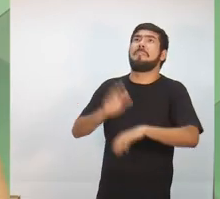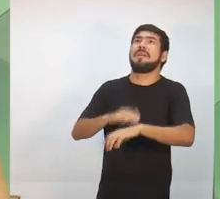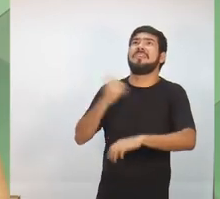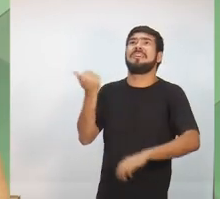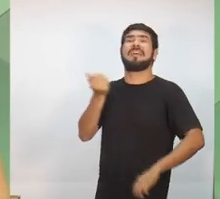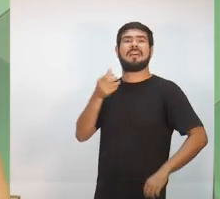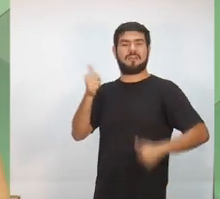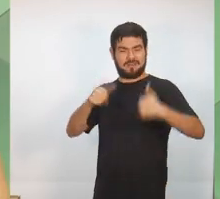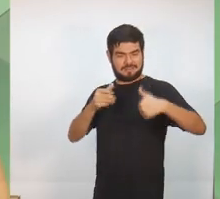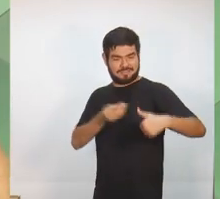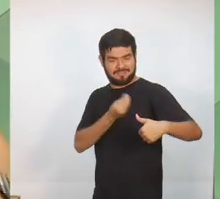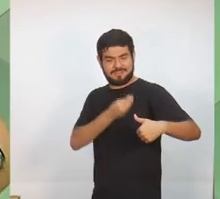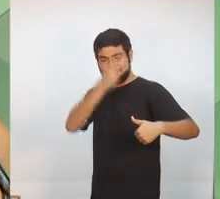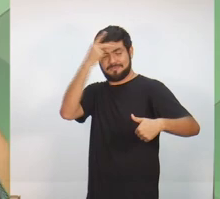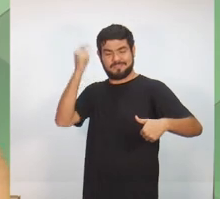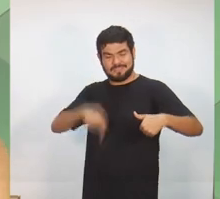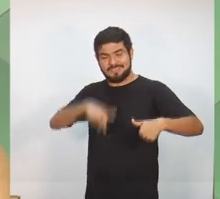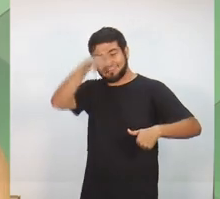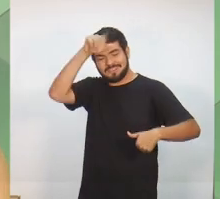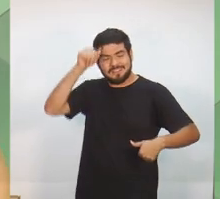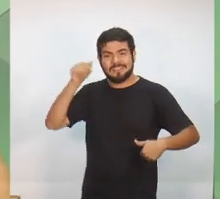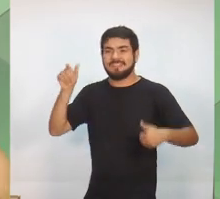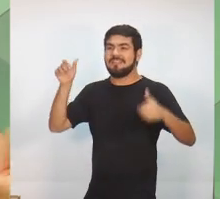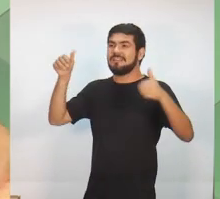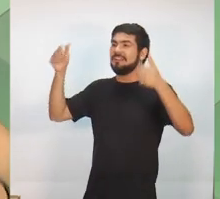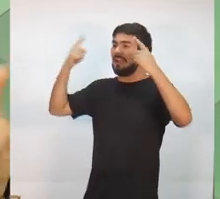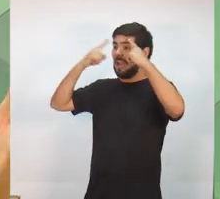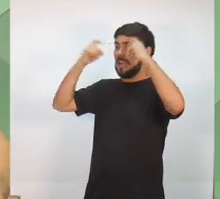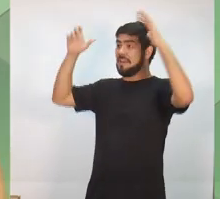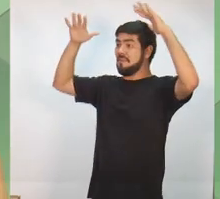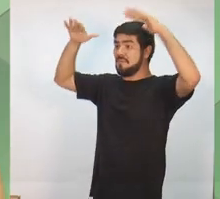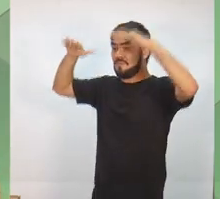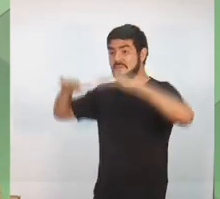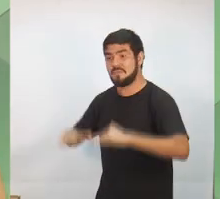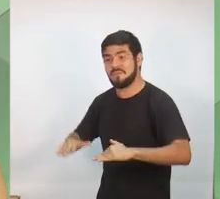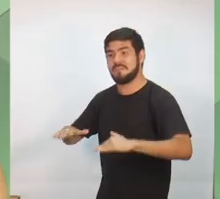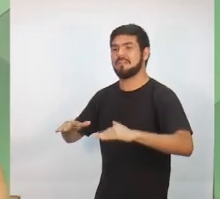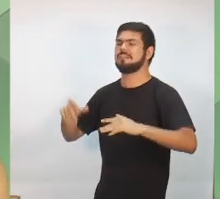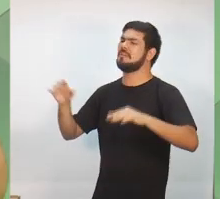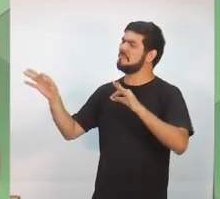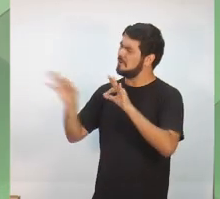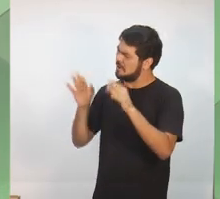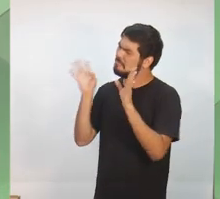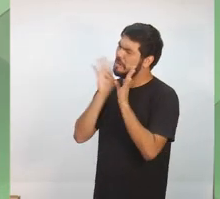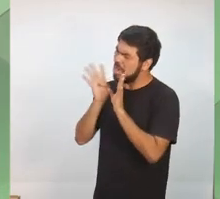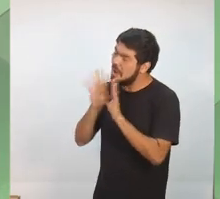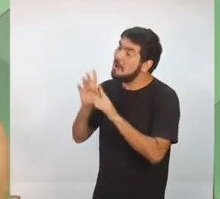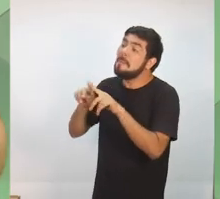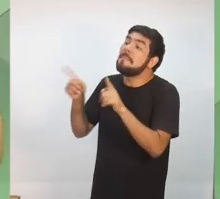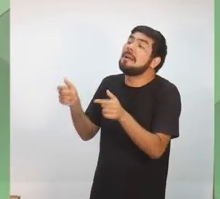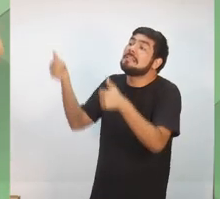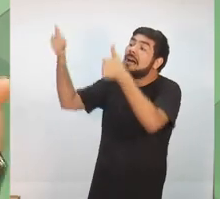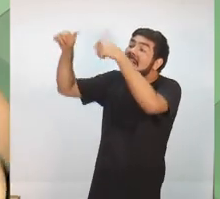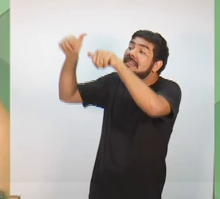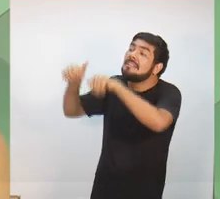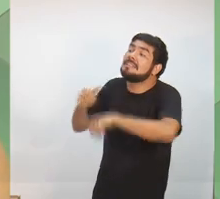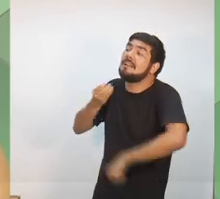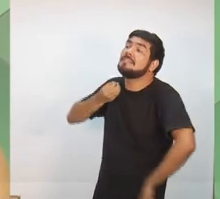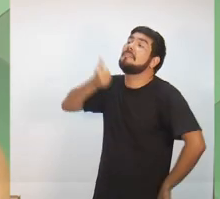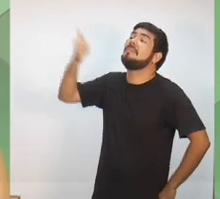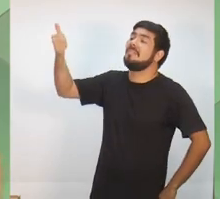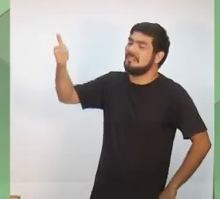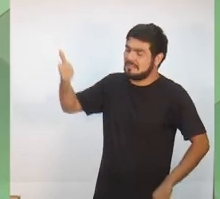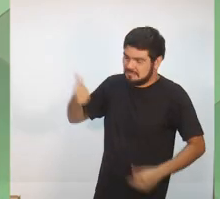os índices de criminalidade, são programas viáveis. Porém, tem que analisar o custo-benefício desses